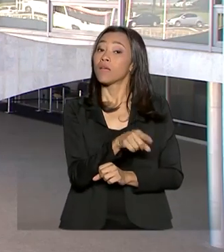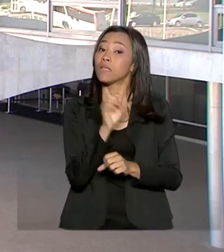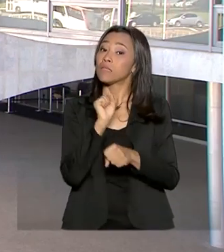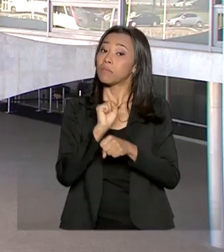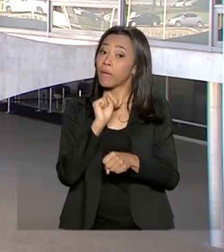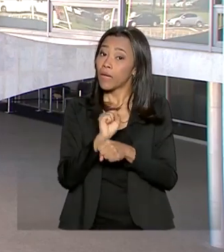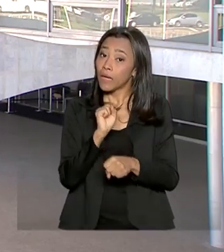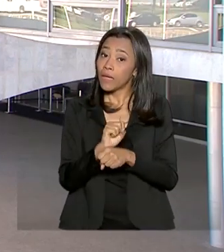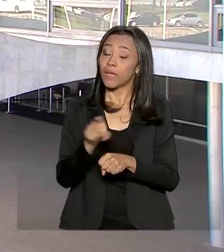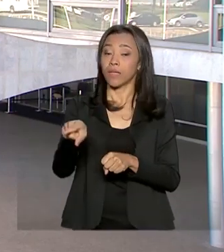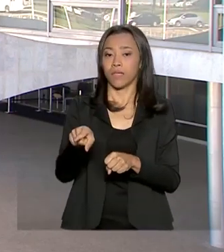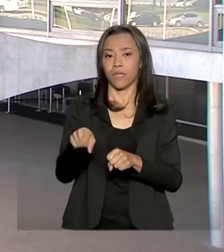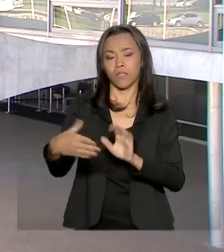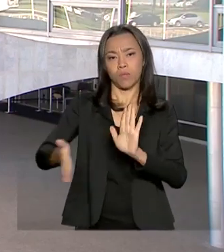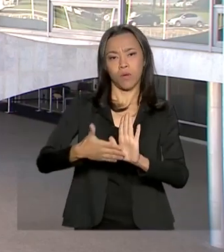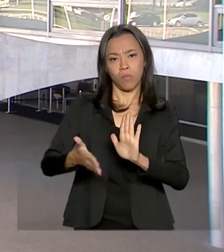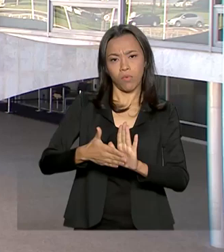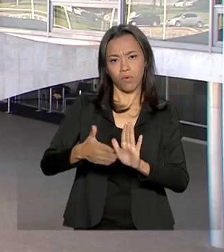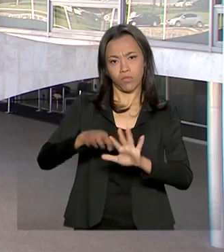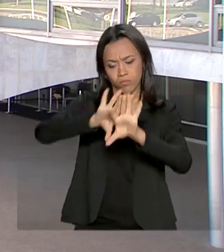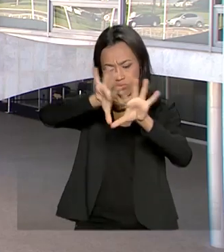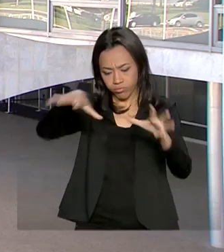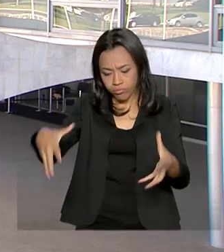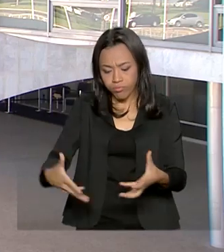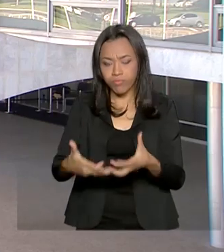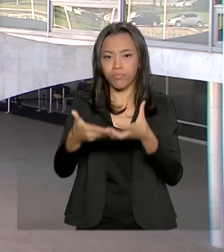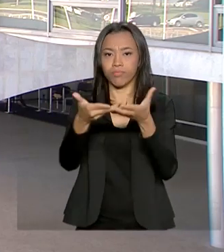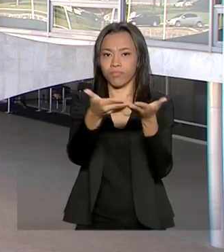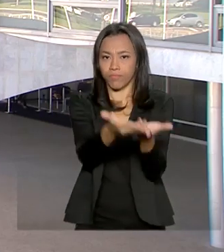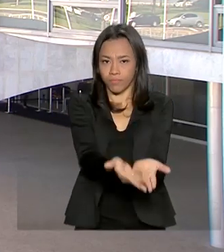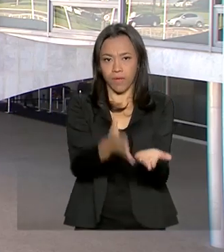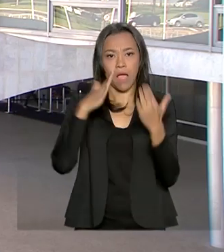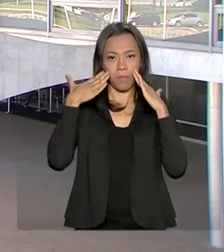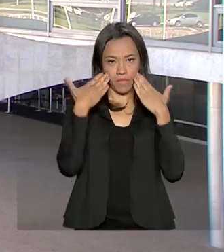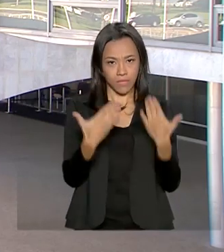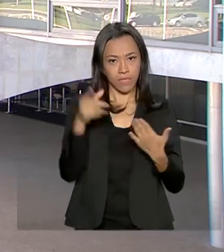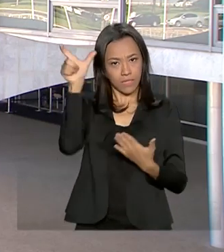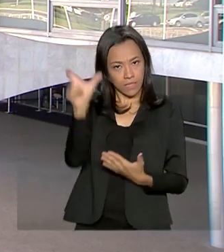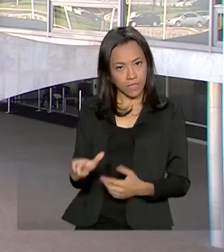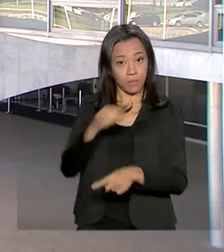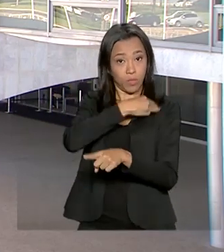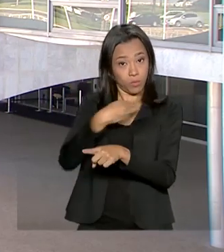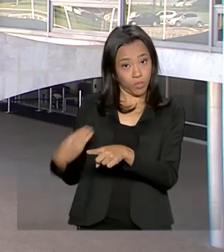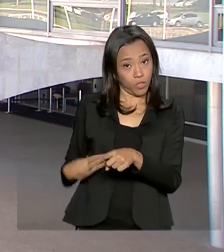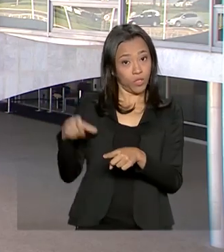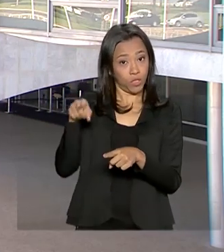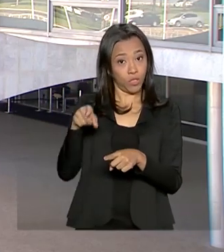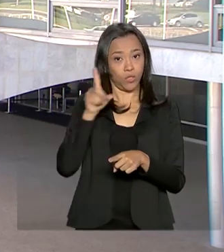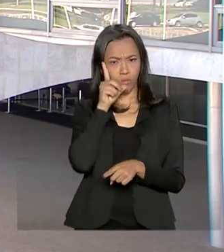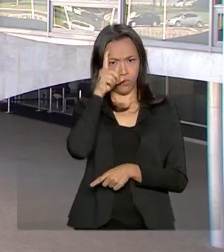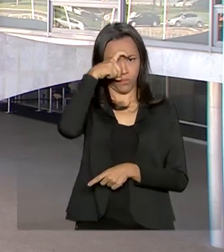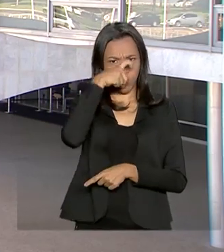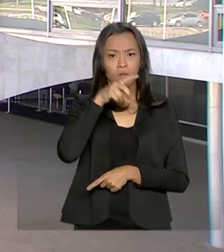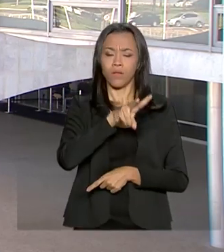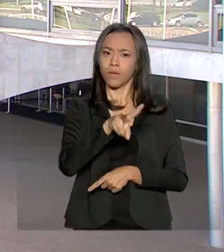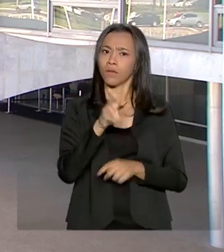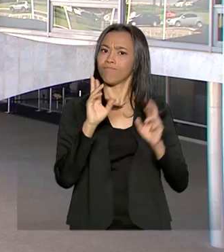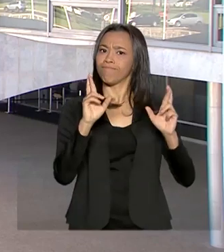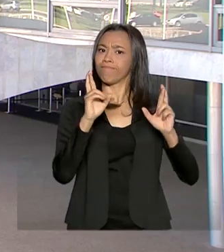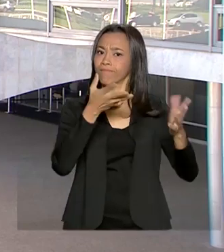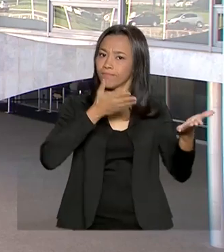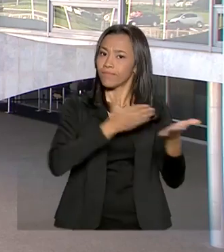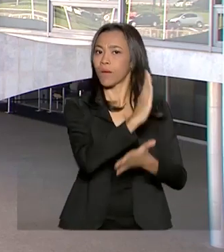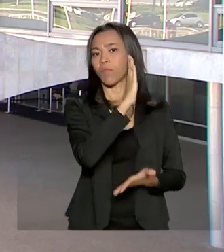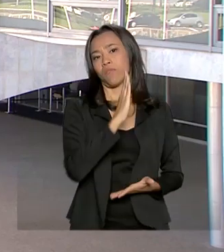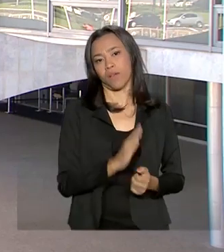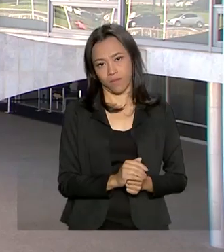anticrime, o pacote que foi apresentado pelo ministro Sérgio Moro ao Congresso Nacional, seja aprovado. E disse